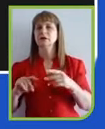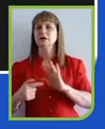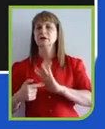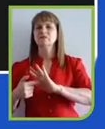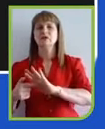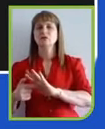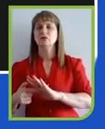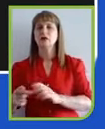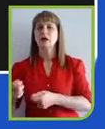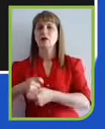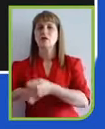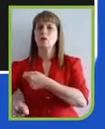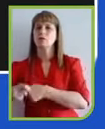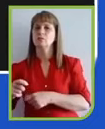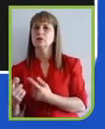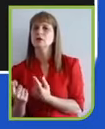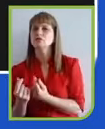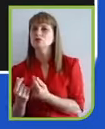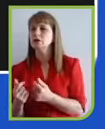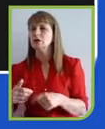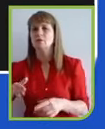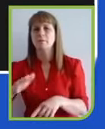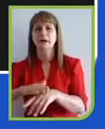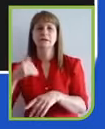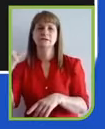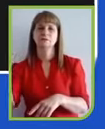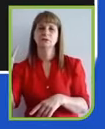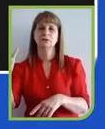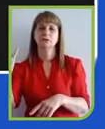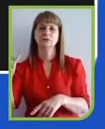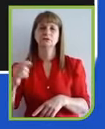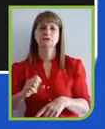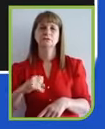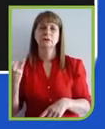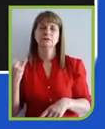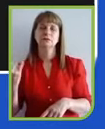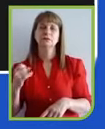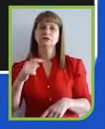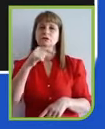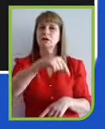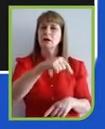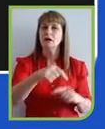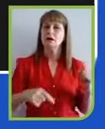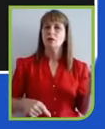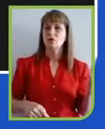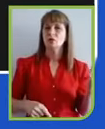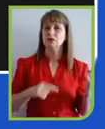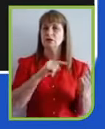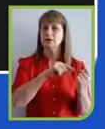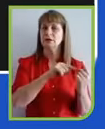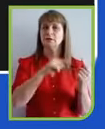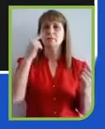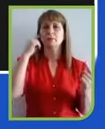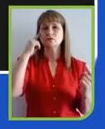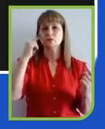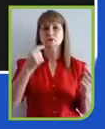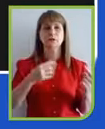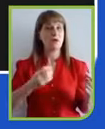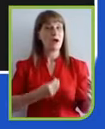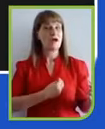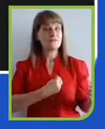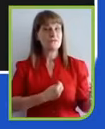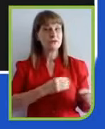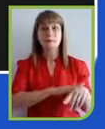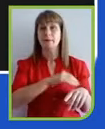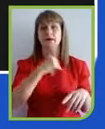mais humanista que colocou a vida humana à frente da economia. E a gente viu depois, porque o teste foi